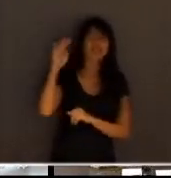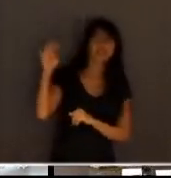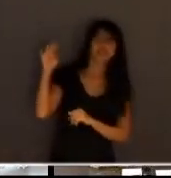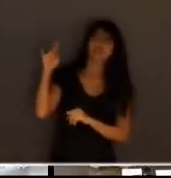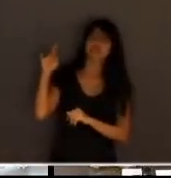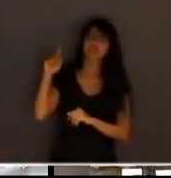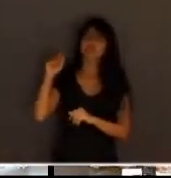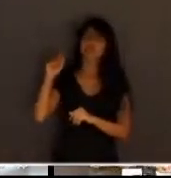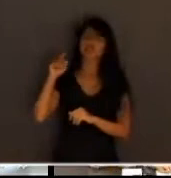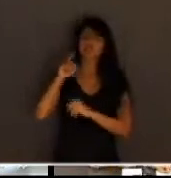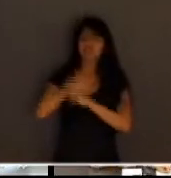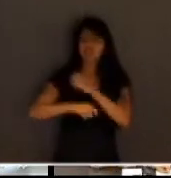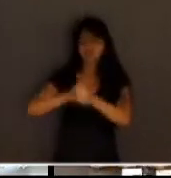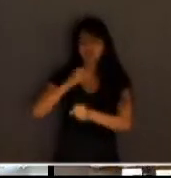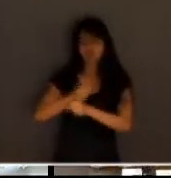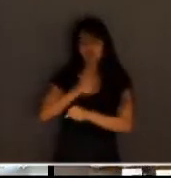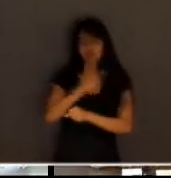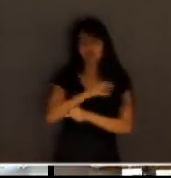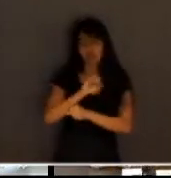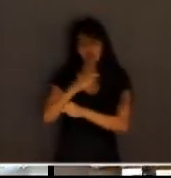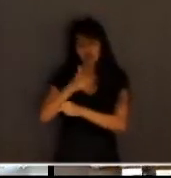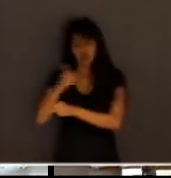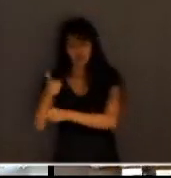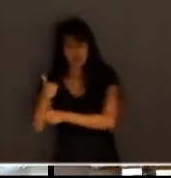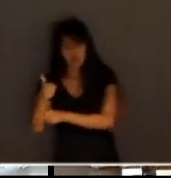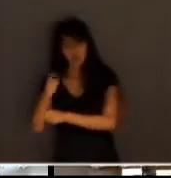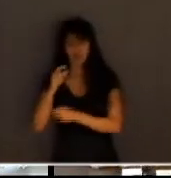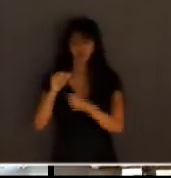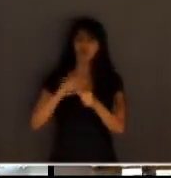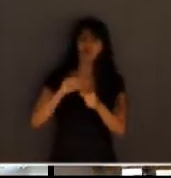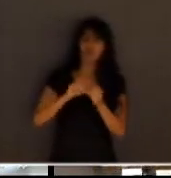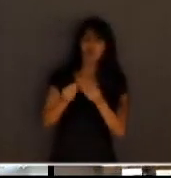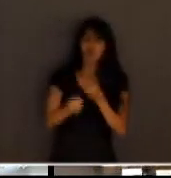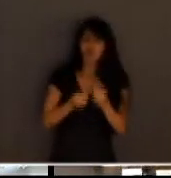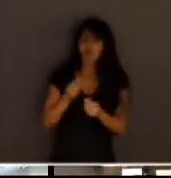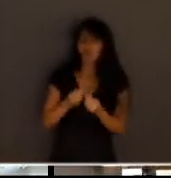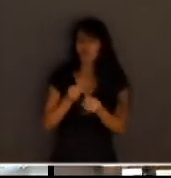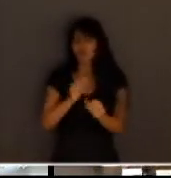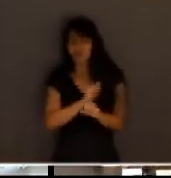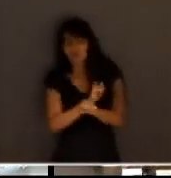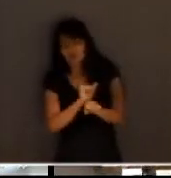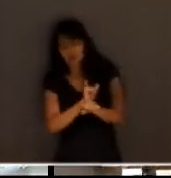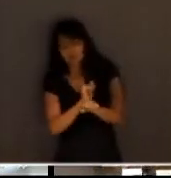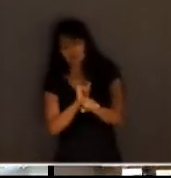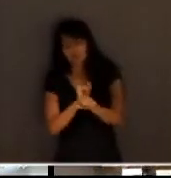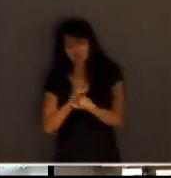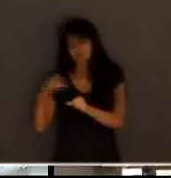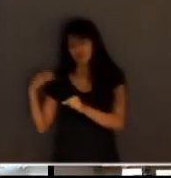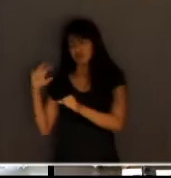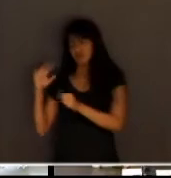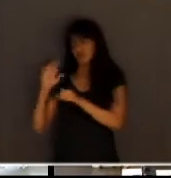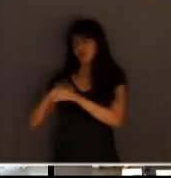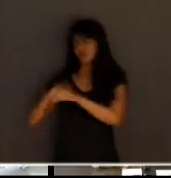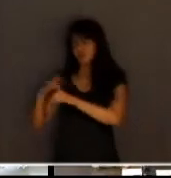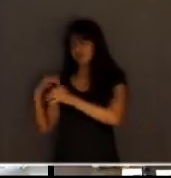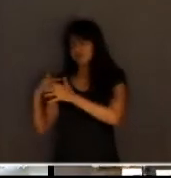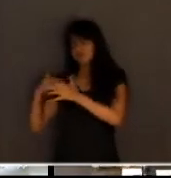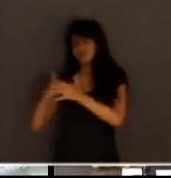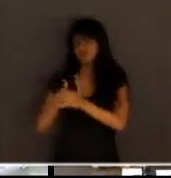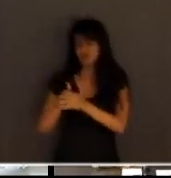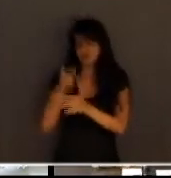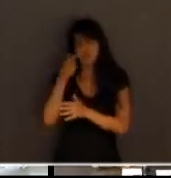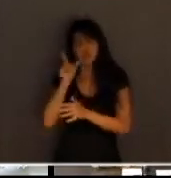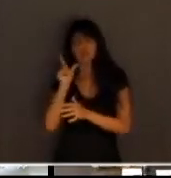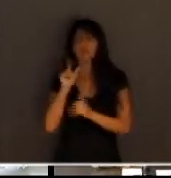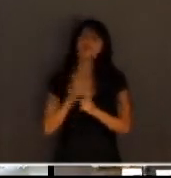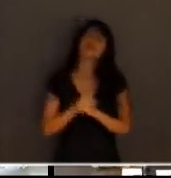Ano que vem, em 2021, a gente tenta para conversar como vai fazer, para recuperar o tempo perdido. Também evitar júris com